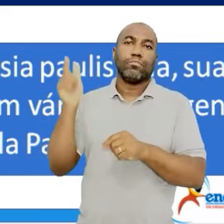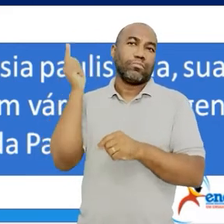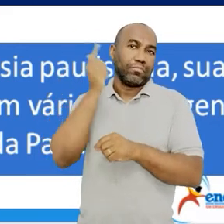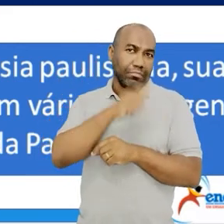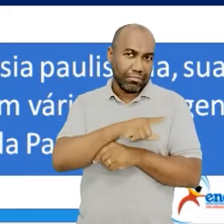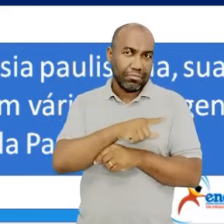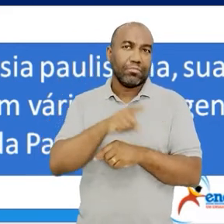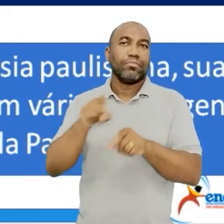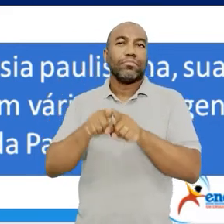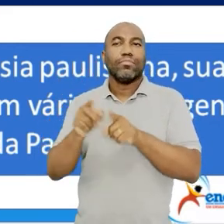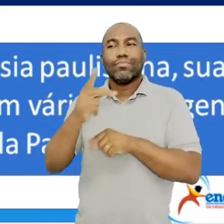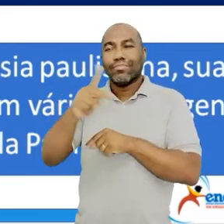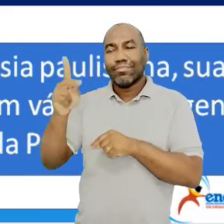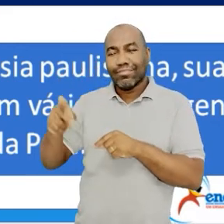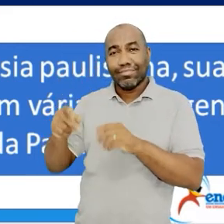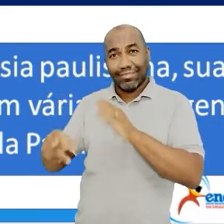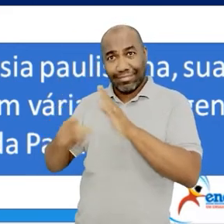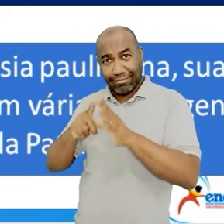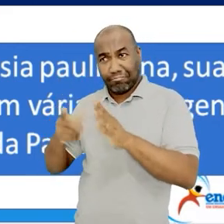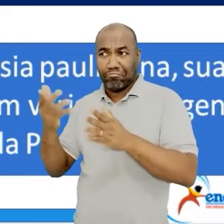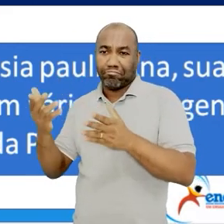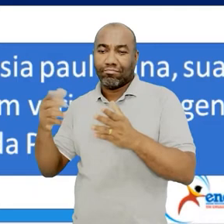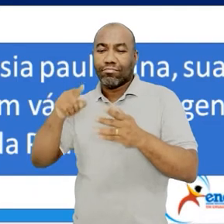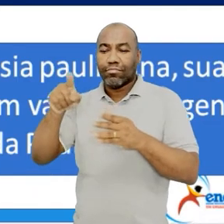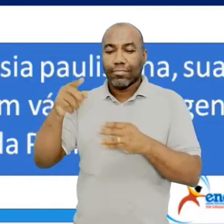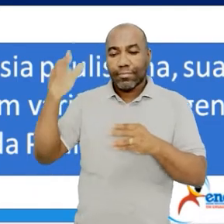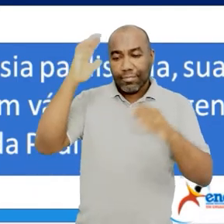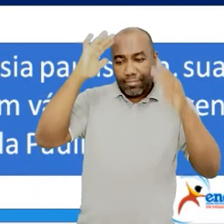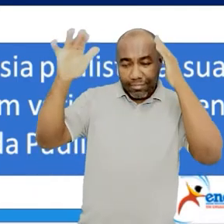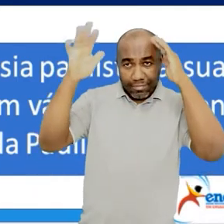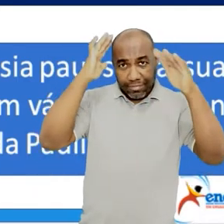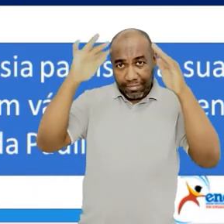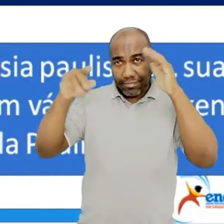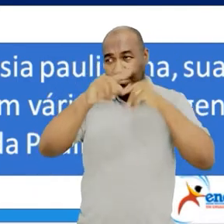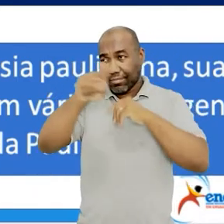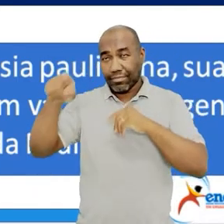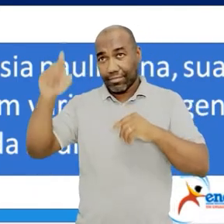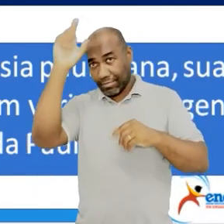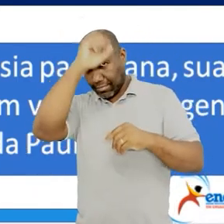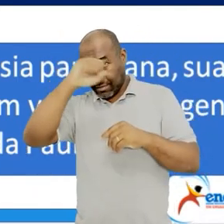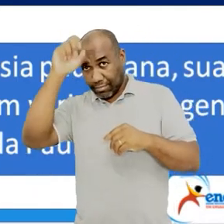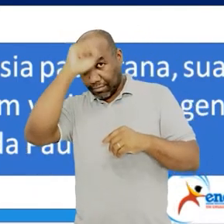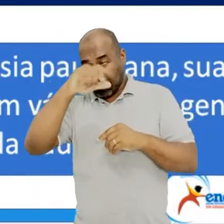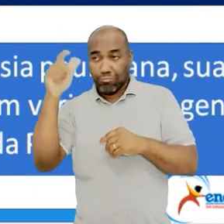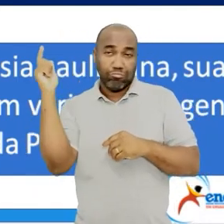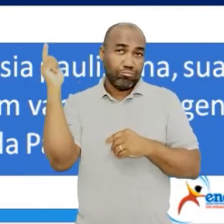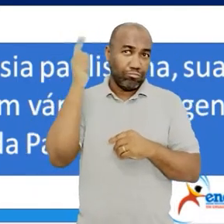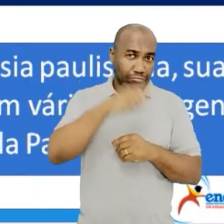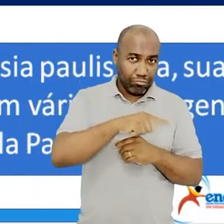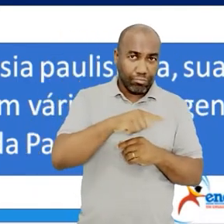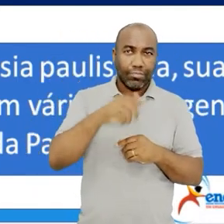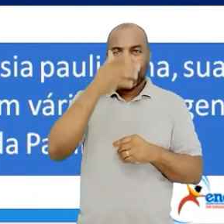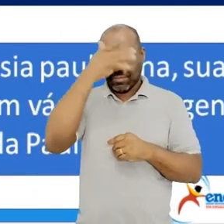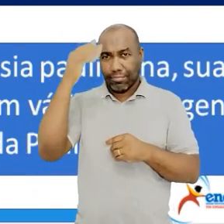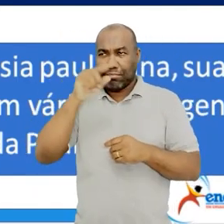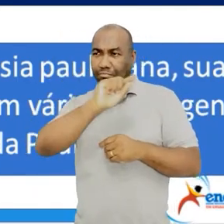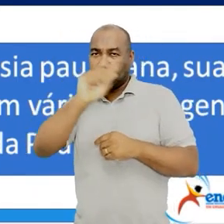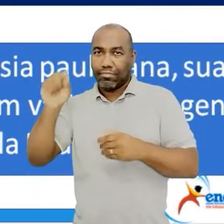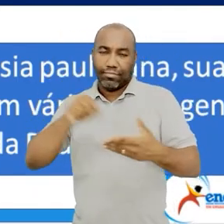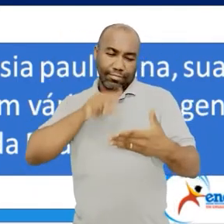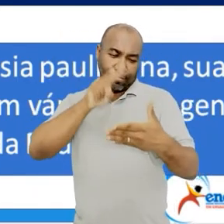que a ideia era aproximar o leitor do autor. Então, ele vai, inclusive,